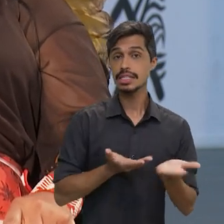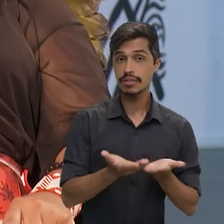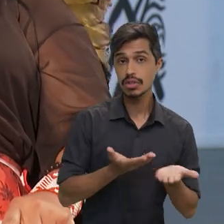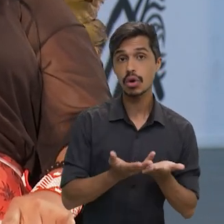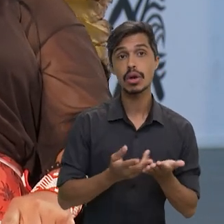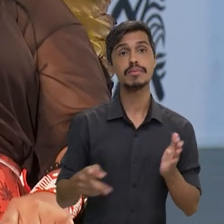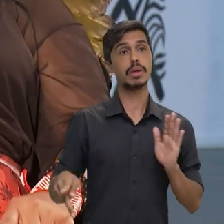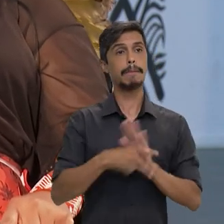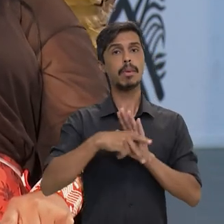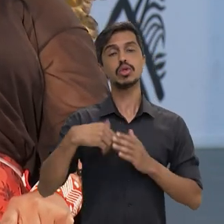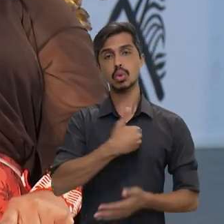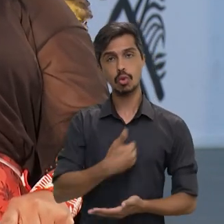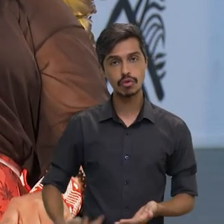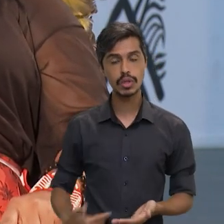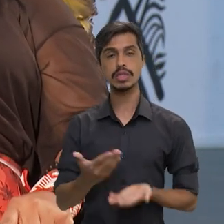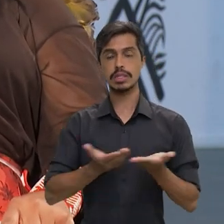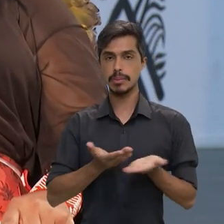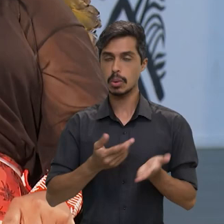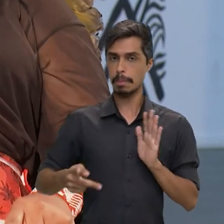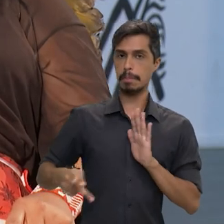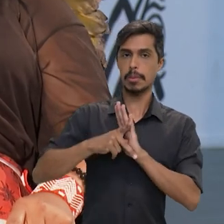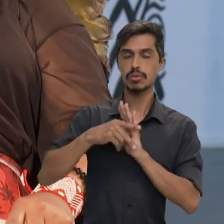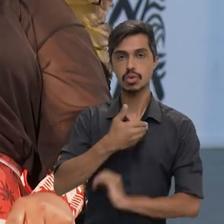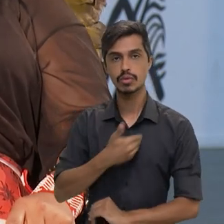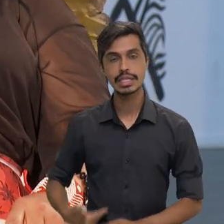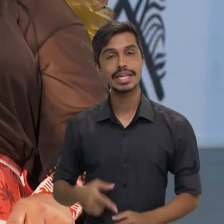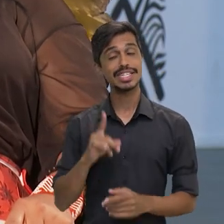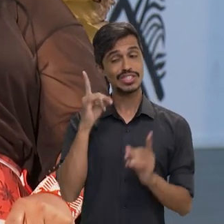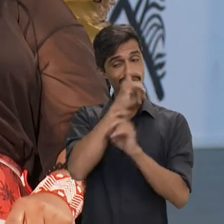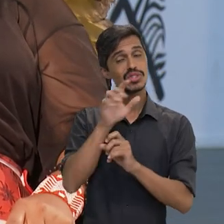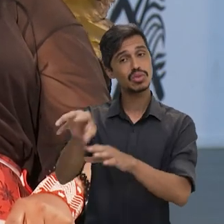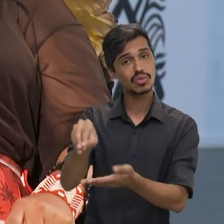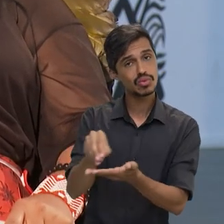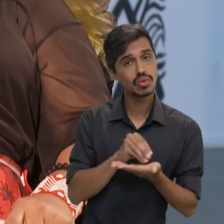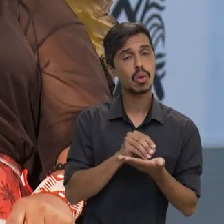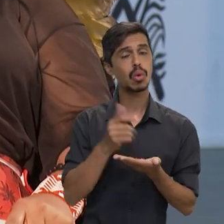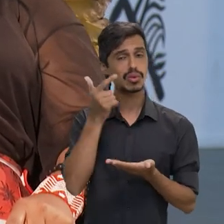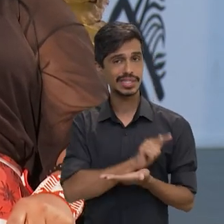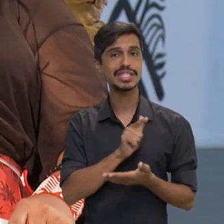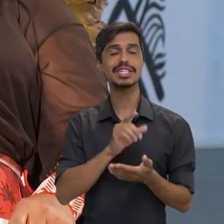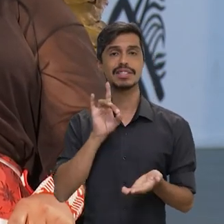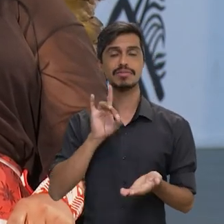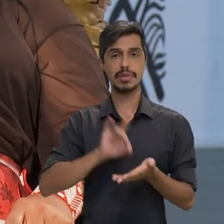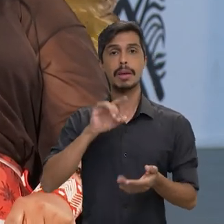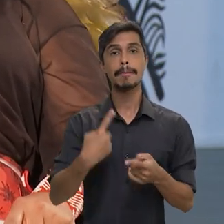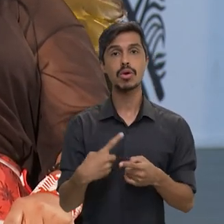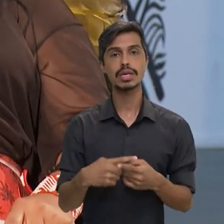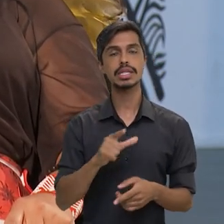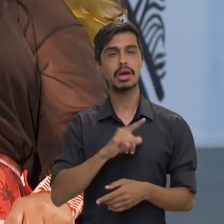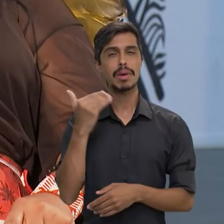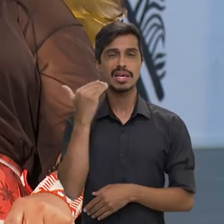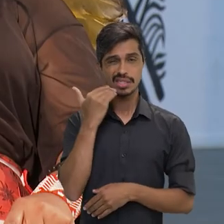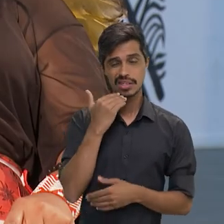que já é de carreira pública, que já é de serviço público. E aí, esse está mais difícil da gente conseguir fechar. Porque há uma